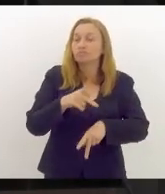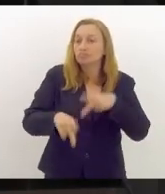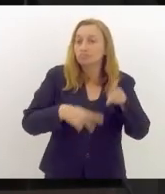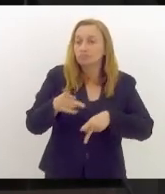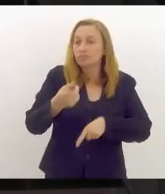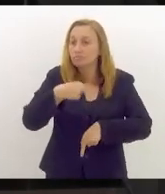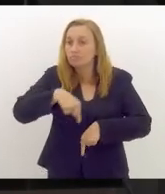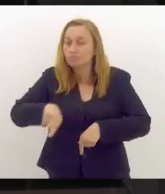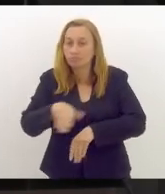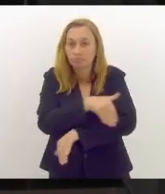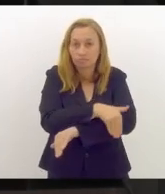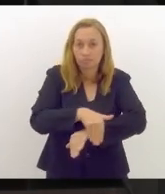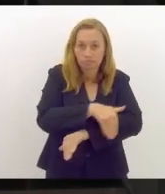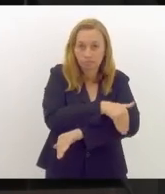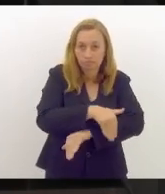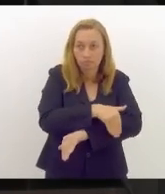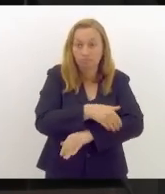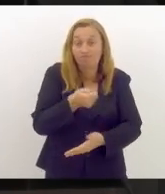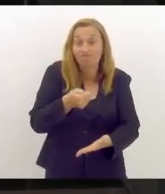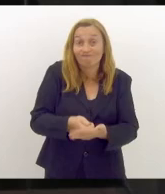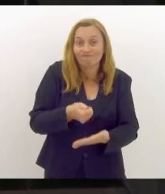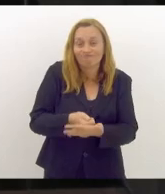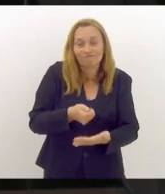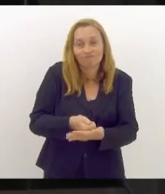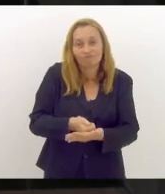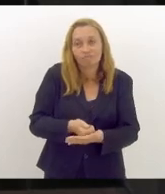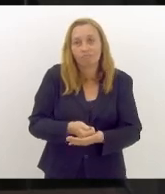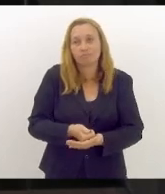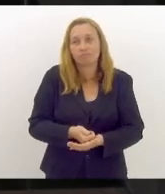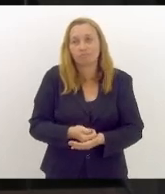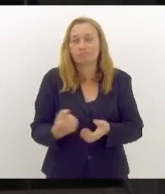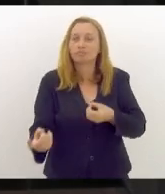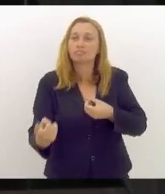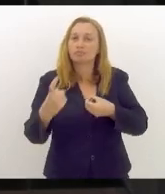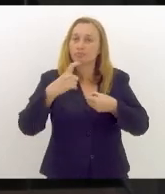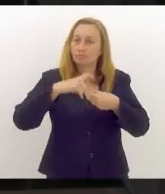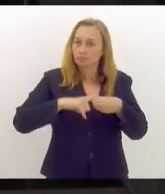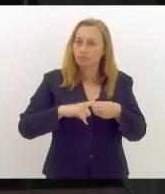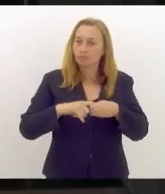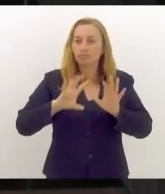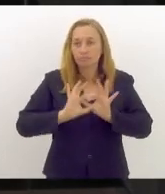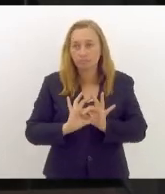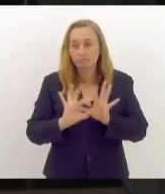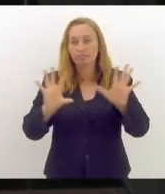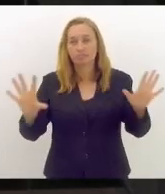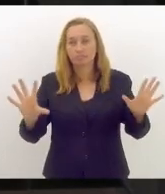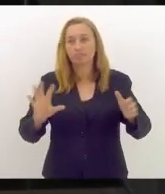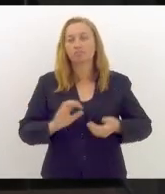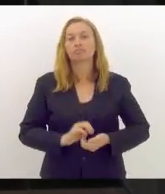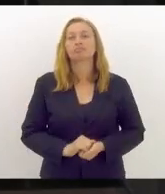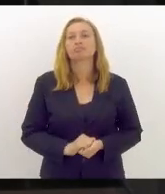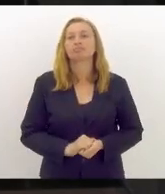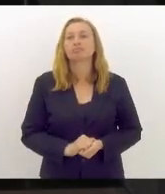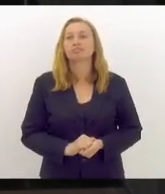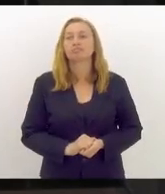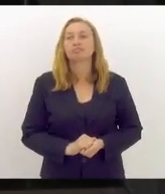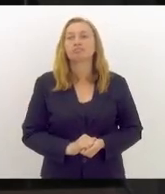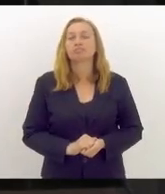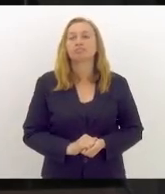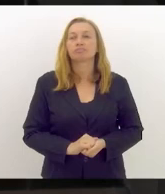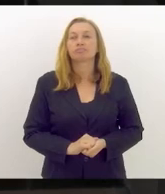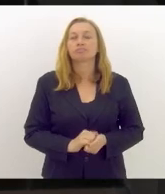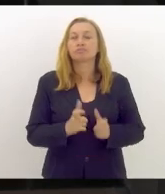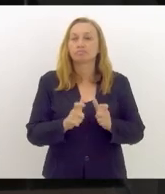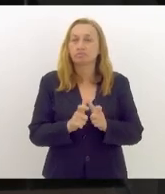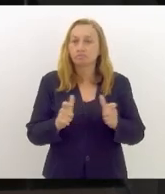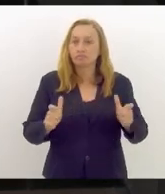e exigiu a retomada da democracia, através de uma grande